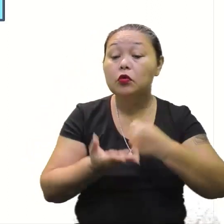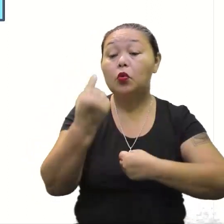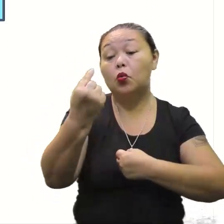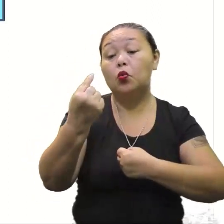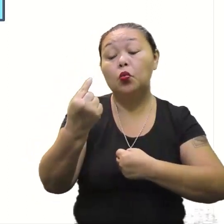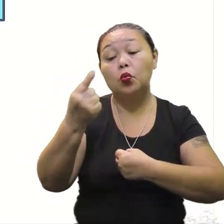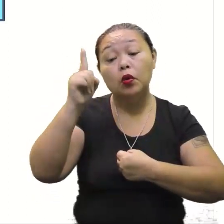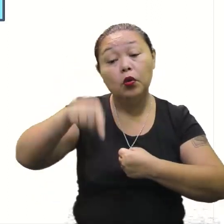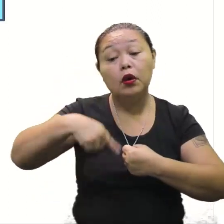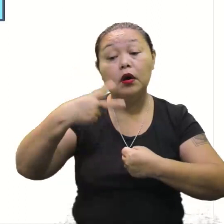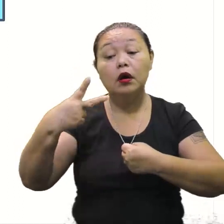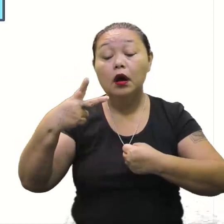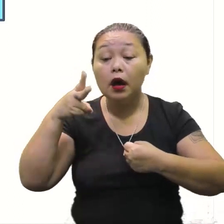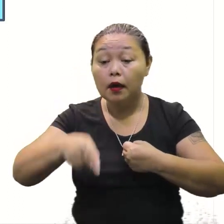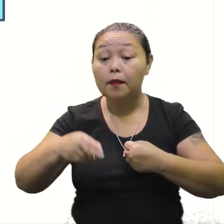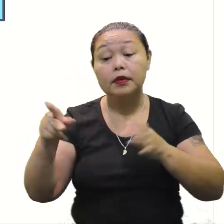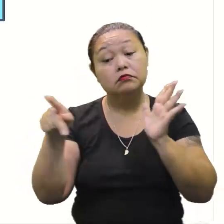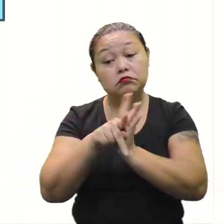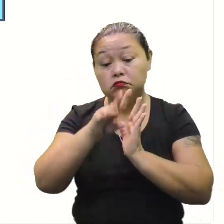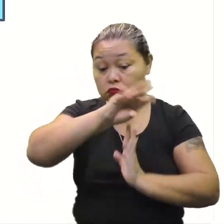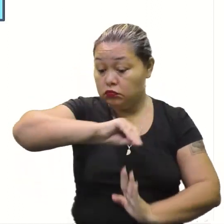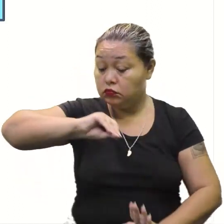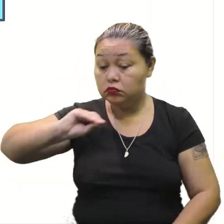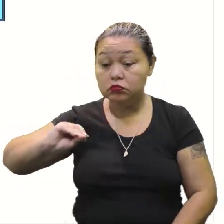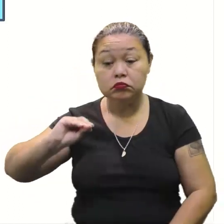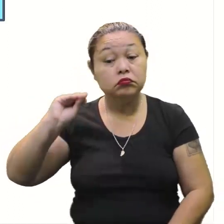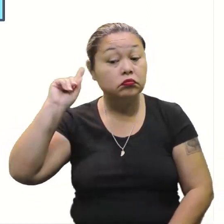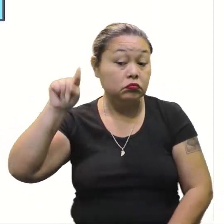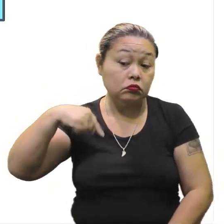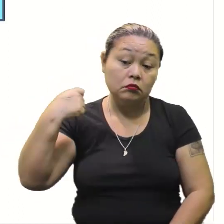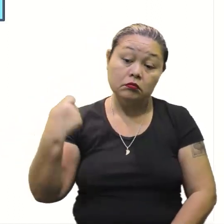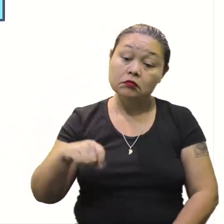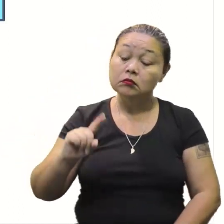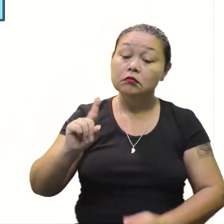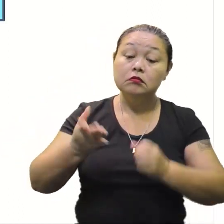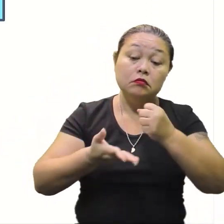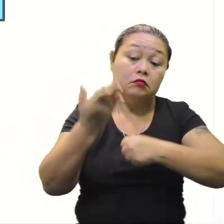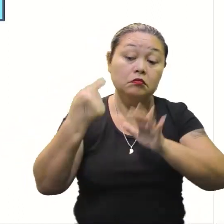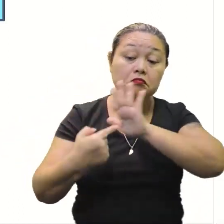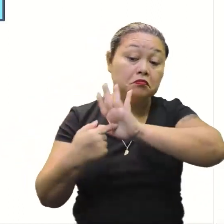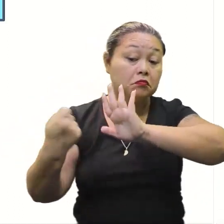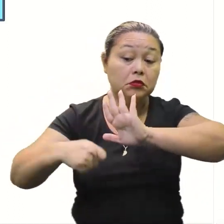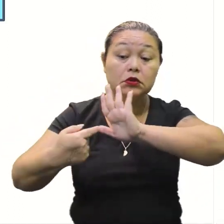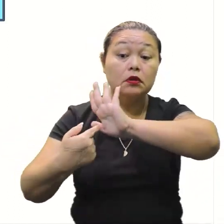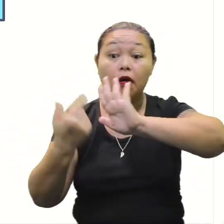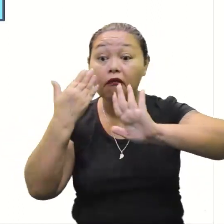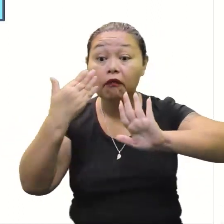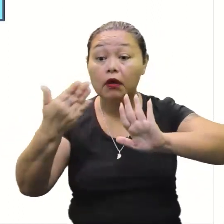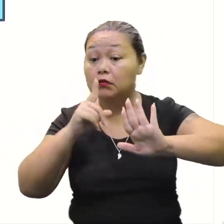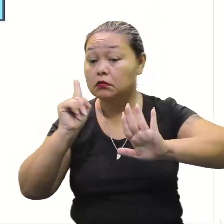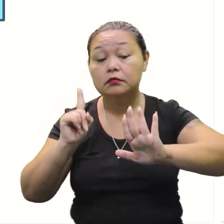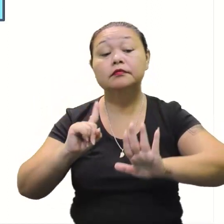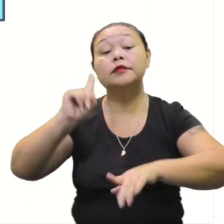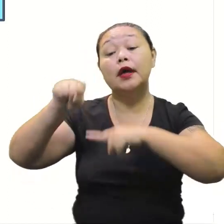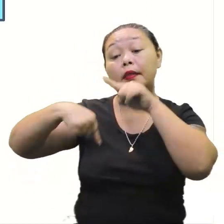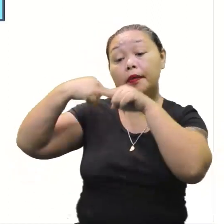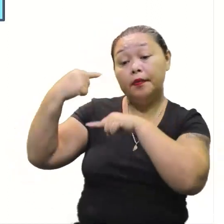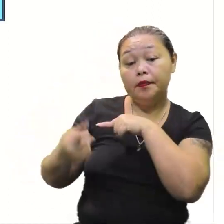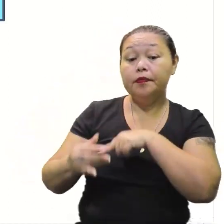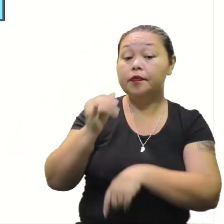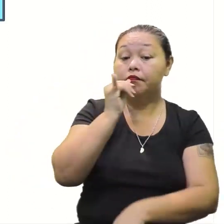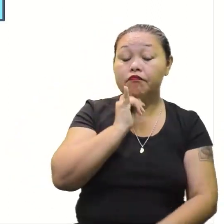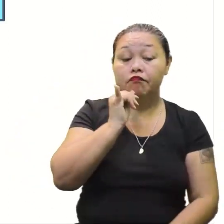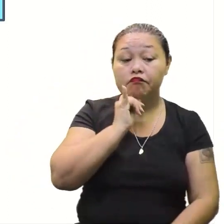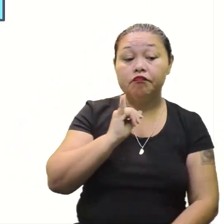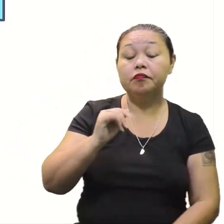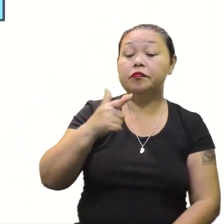um é igual a ele mesmo. Então, o expoente um, ele não precisa aparecer. Depois, a gente vai ver um exemplo